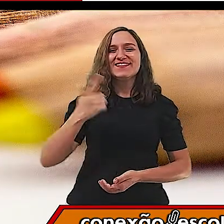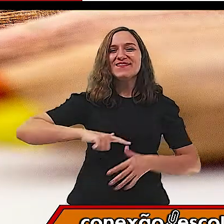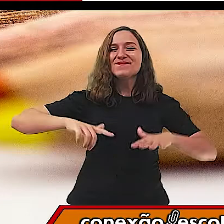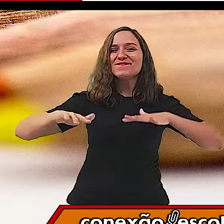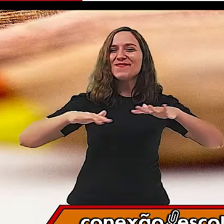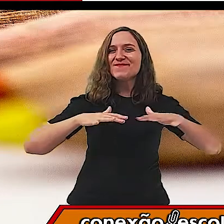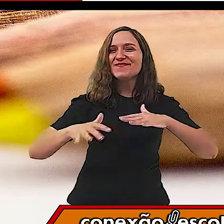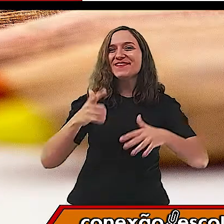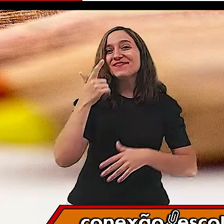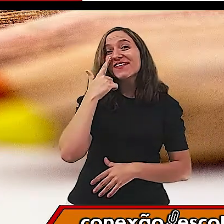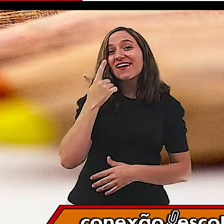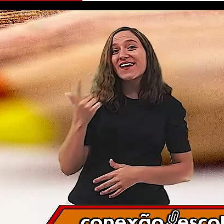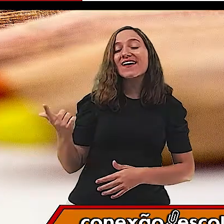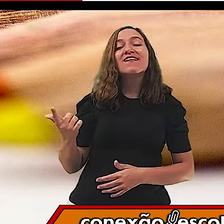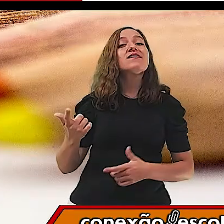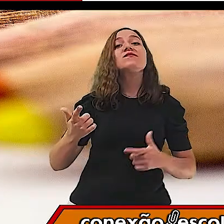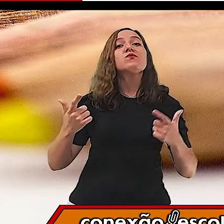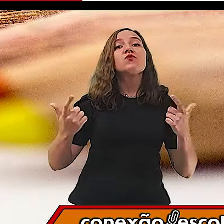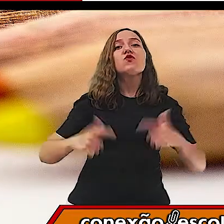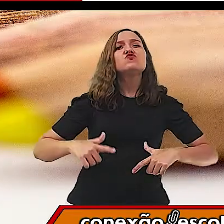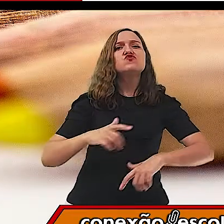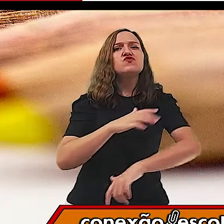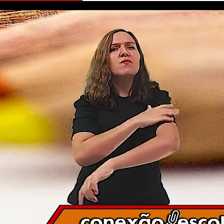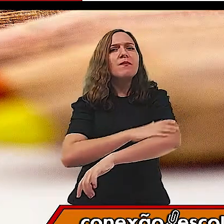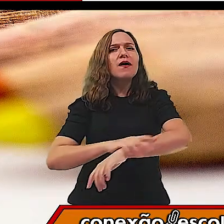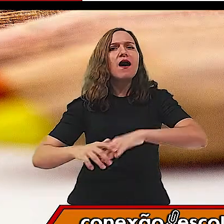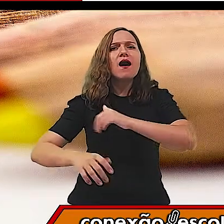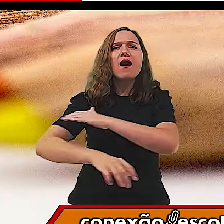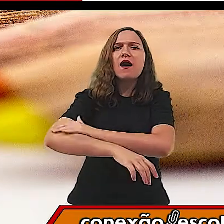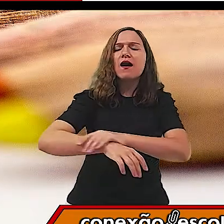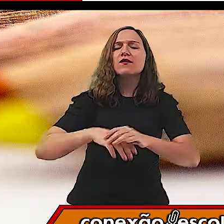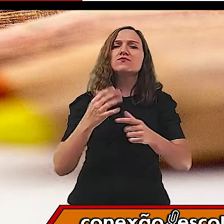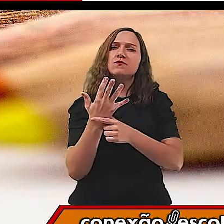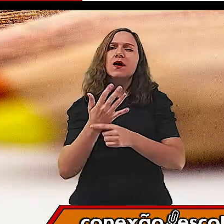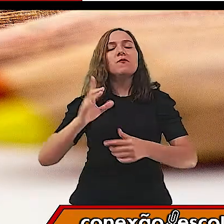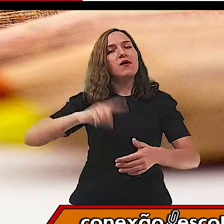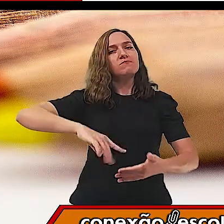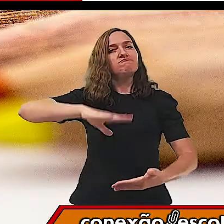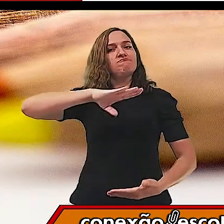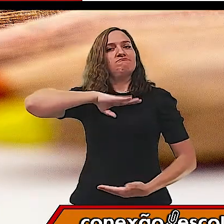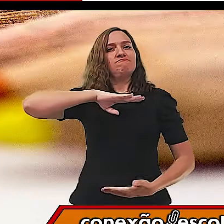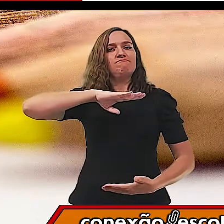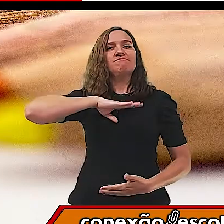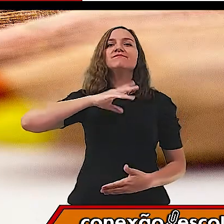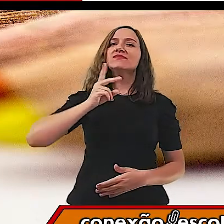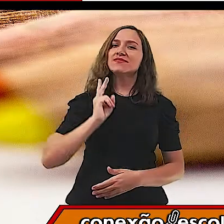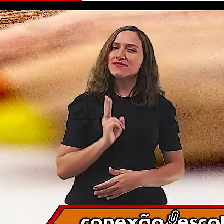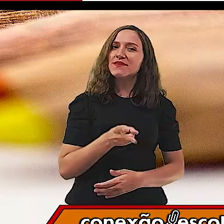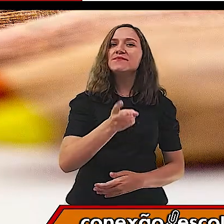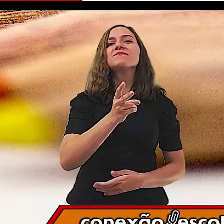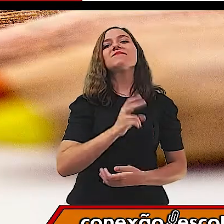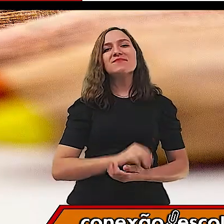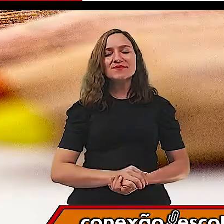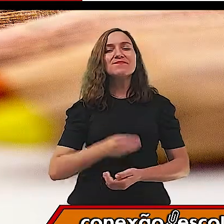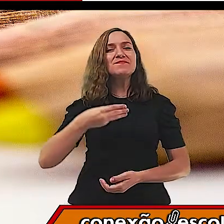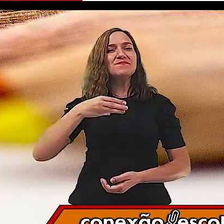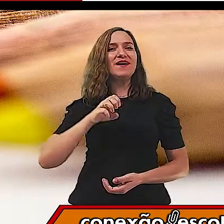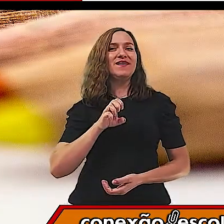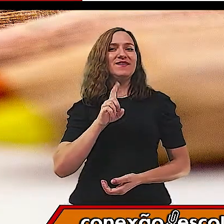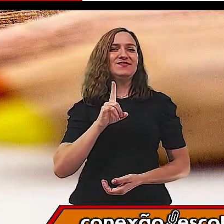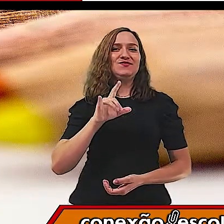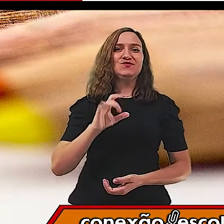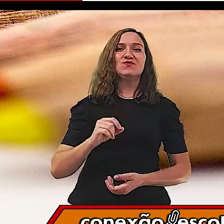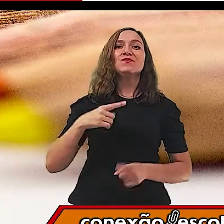Onde está o braço e as mãos? Ah, no nível médio, Isabela. Muito bem,